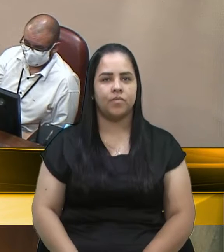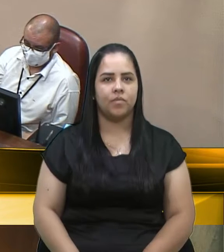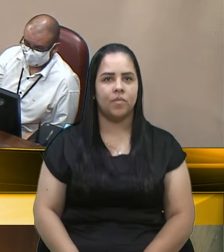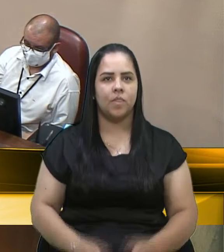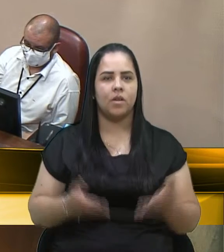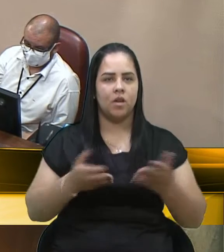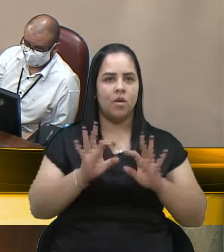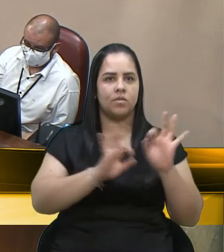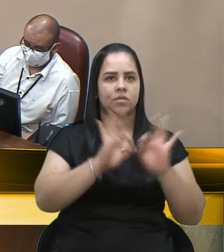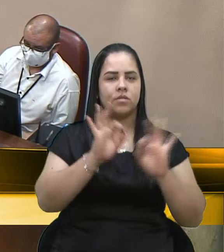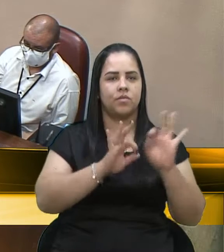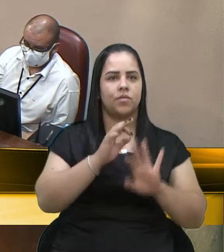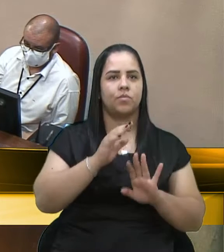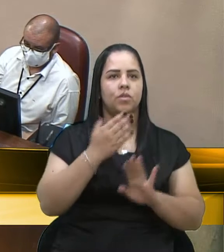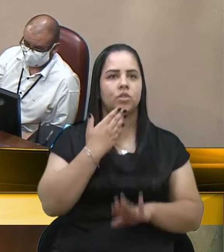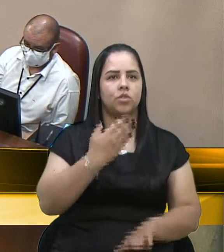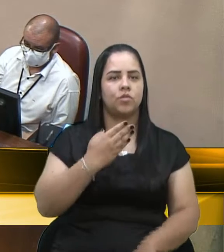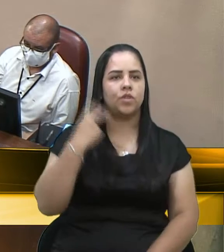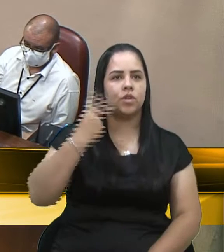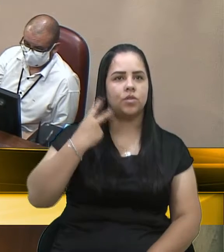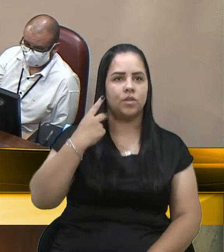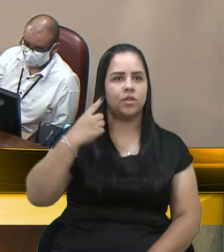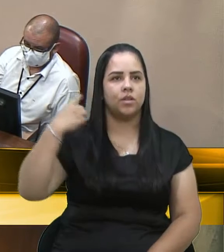de ordem da vereadora Denise, encerado o assunto.